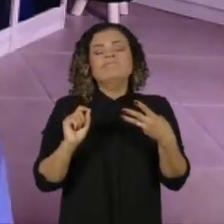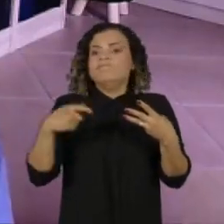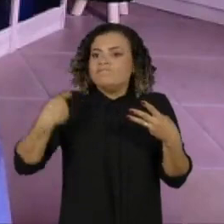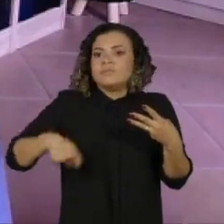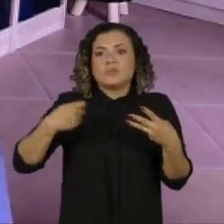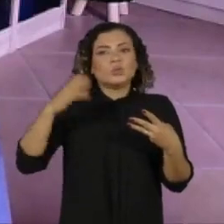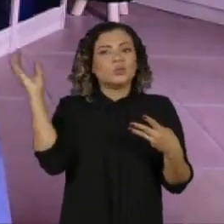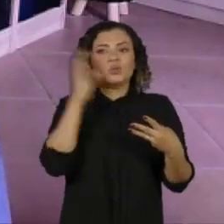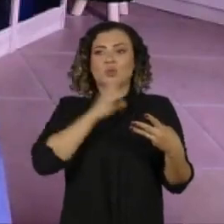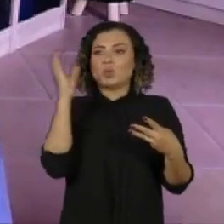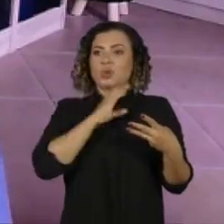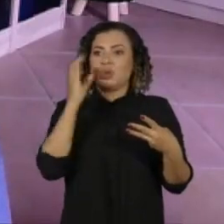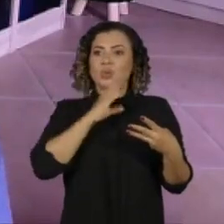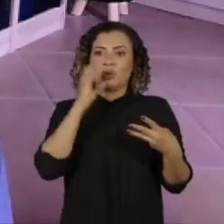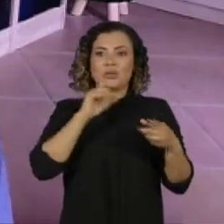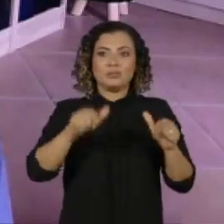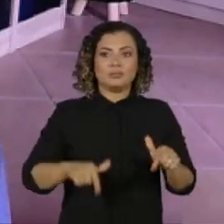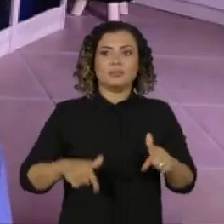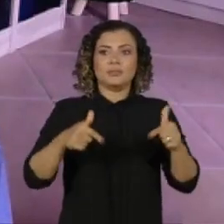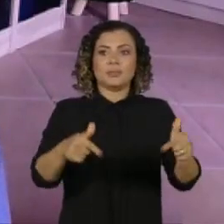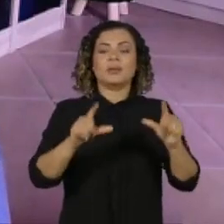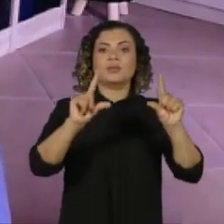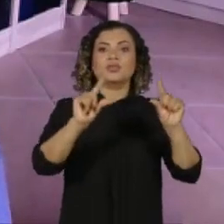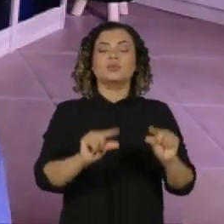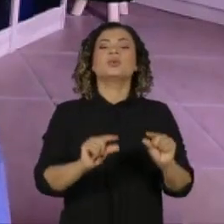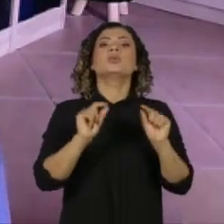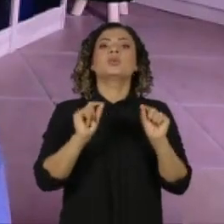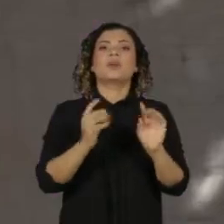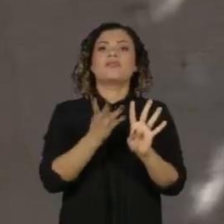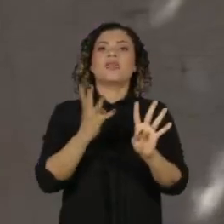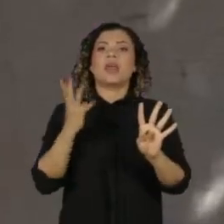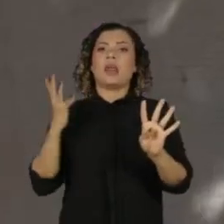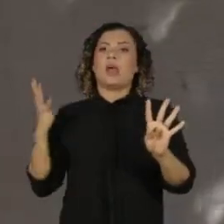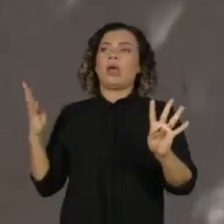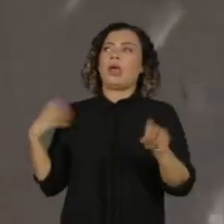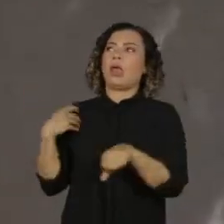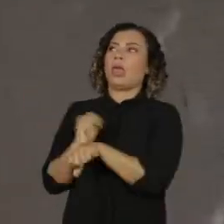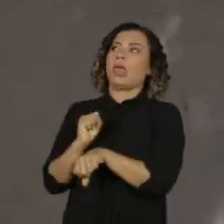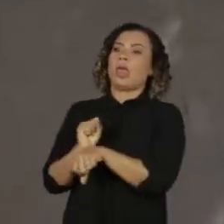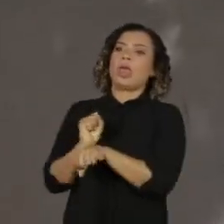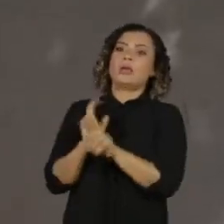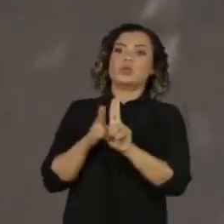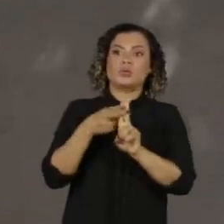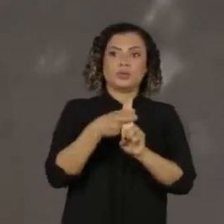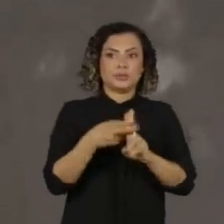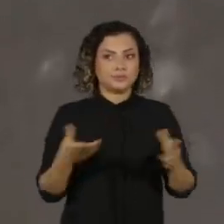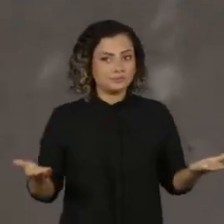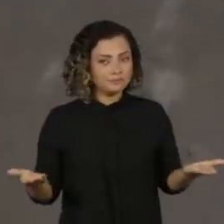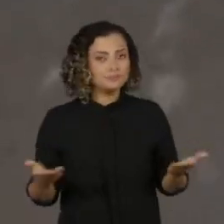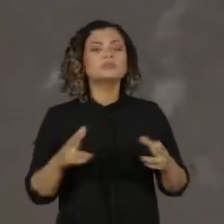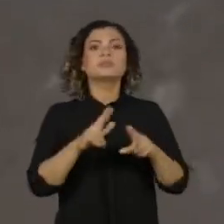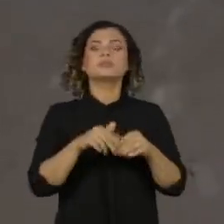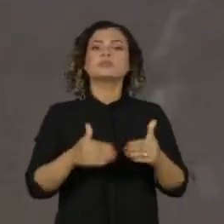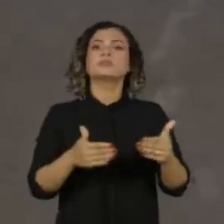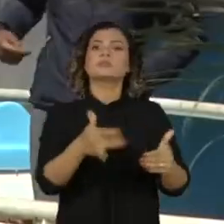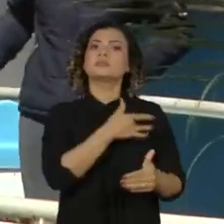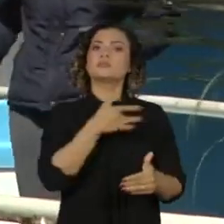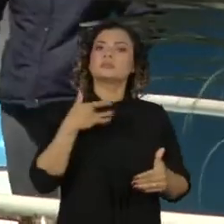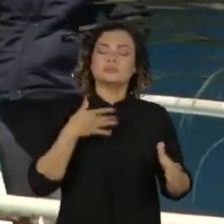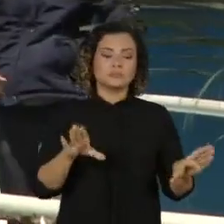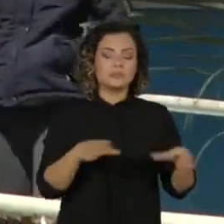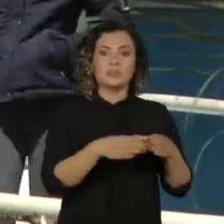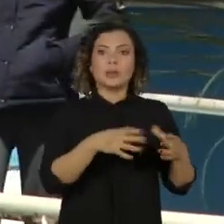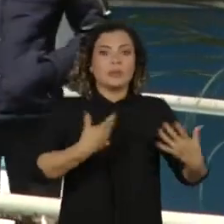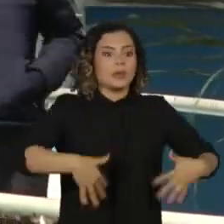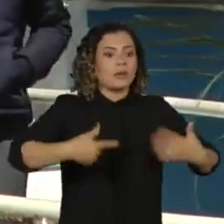medidas emergenciais para diminuir essas filas. Mas para que a próxima equipe do Ministério da Saúde possa enfrentar esse